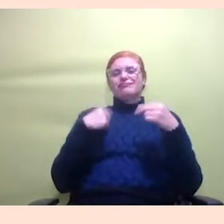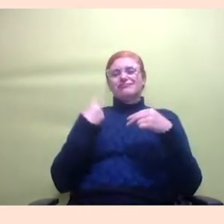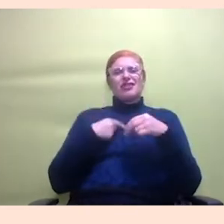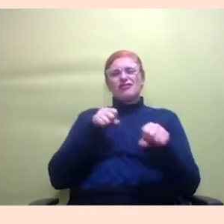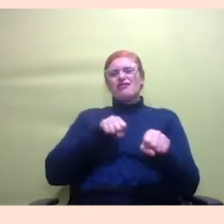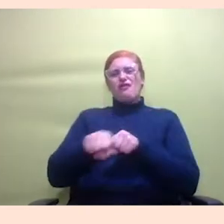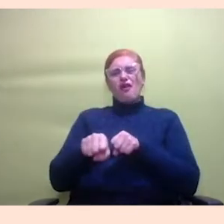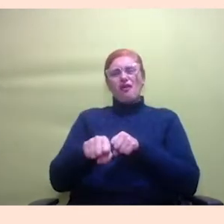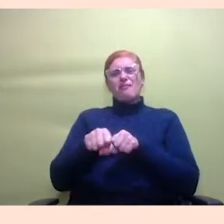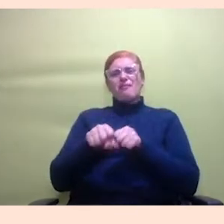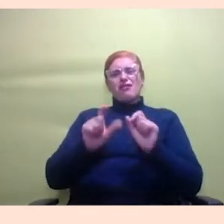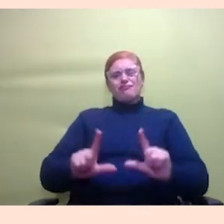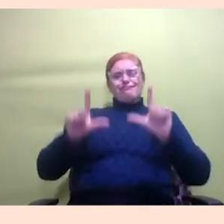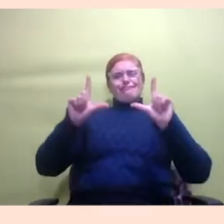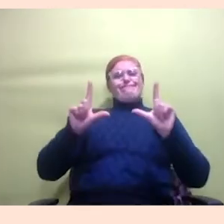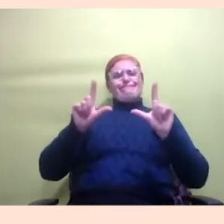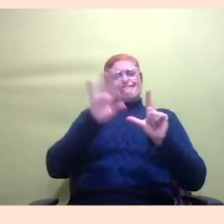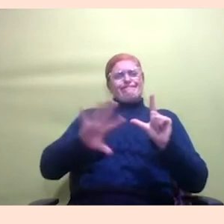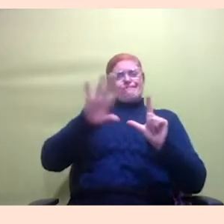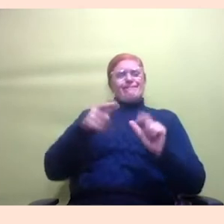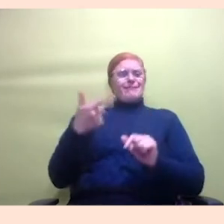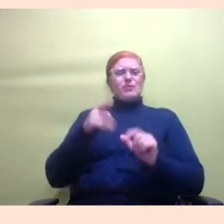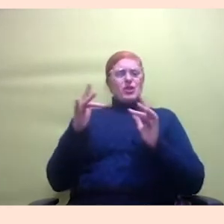de telinhas não ter mais aquele contato físico